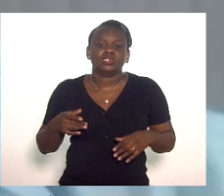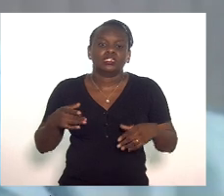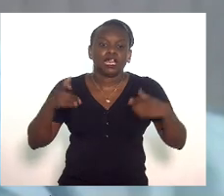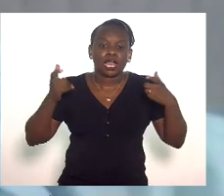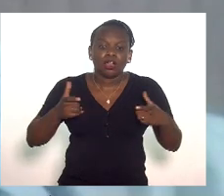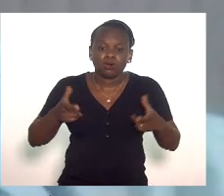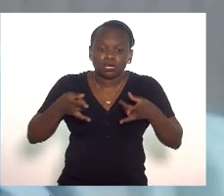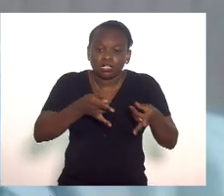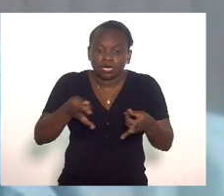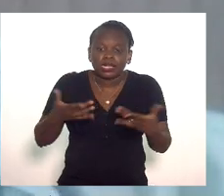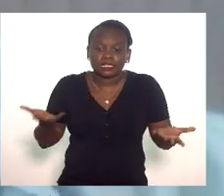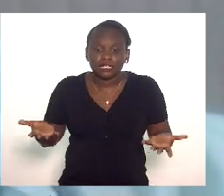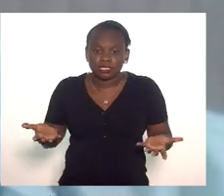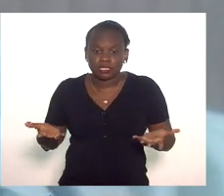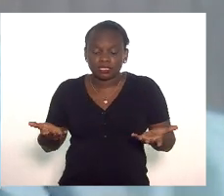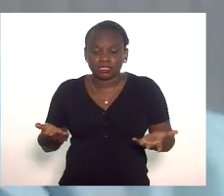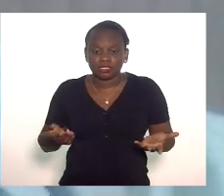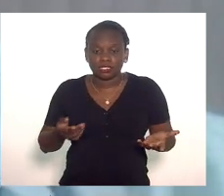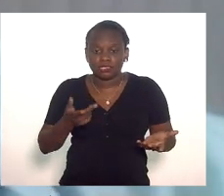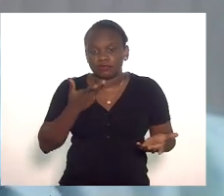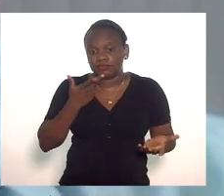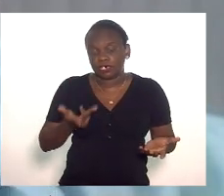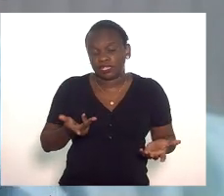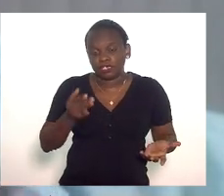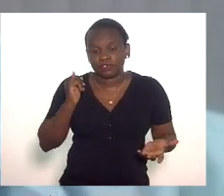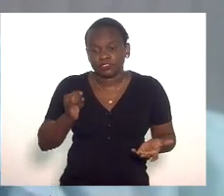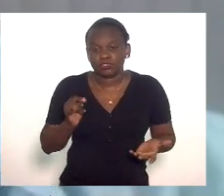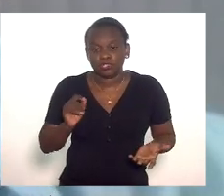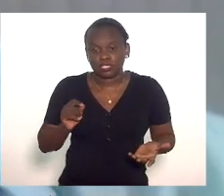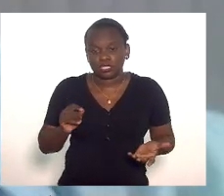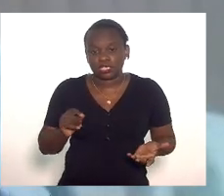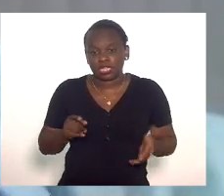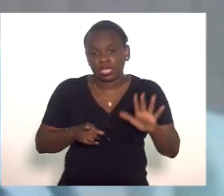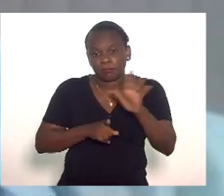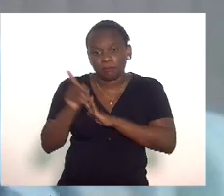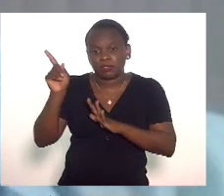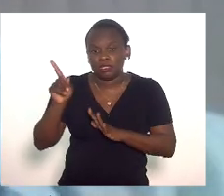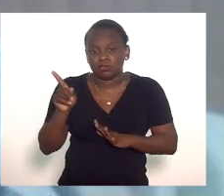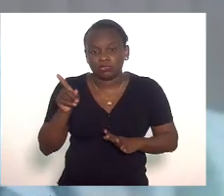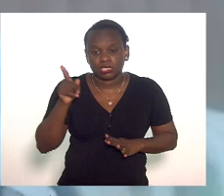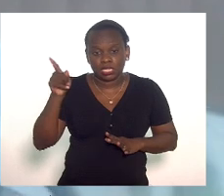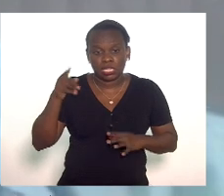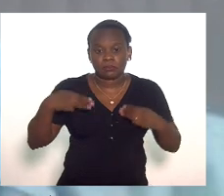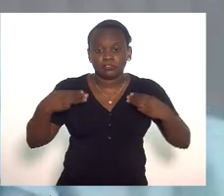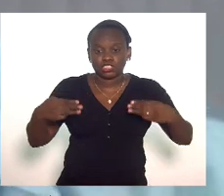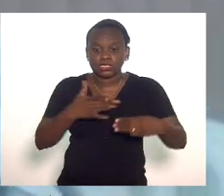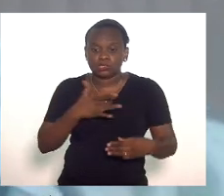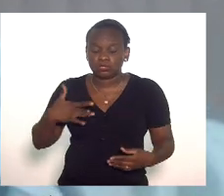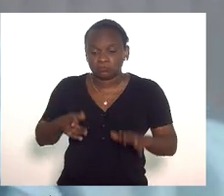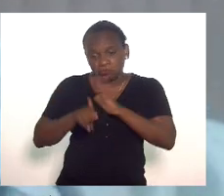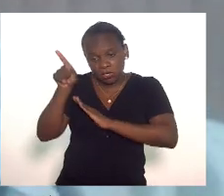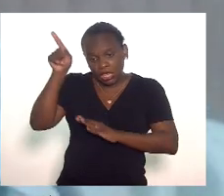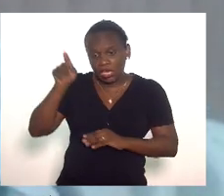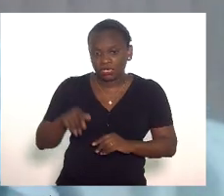estão esses leitos ele repassa e manda a imprensa perguntar ao Ministério da Saúde